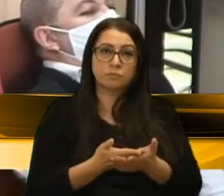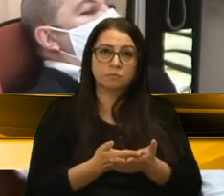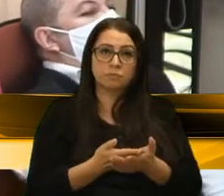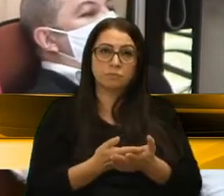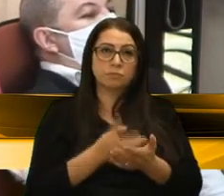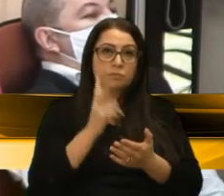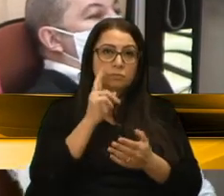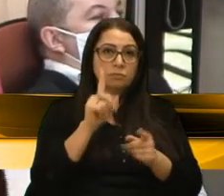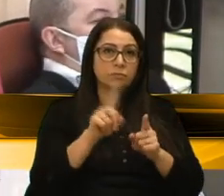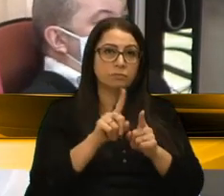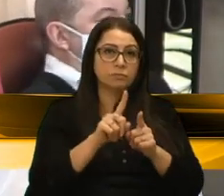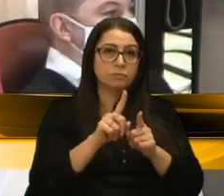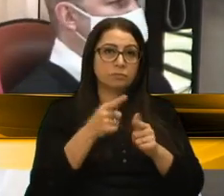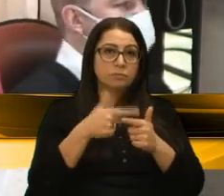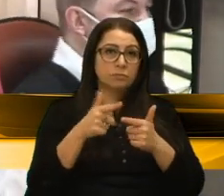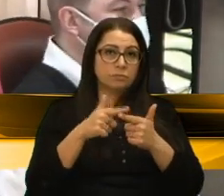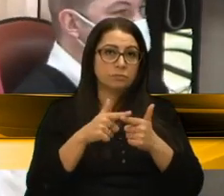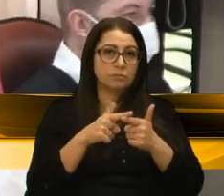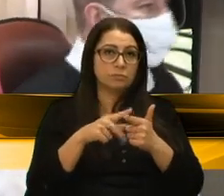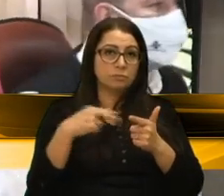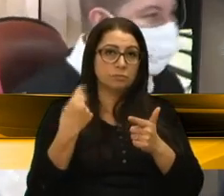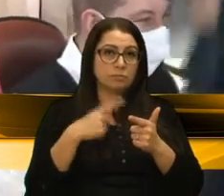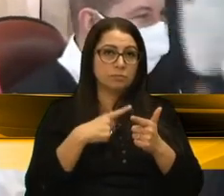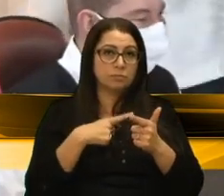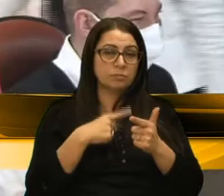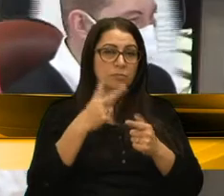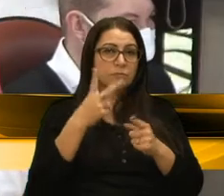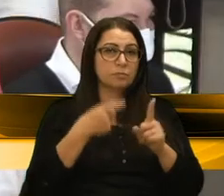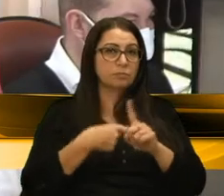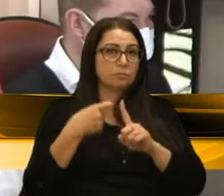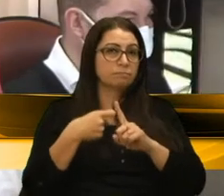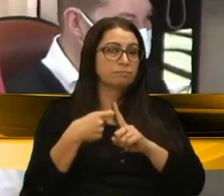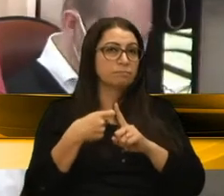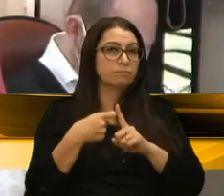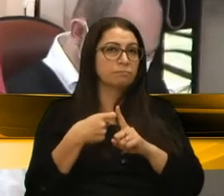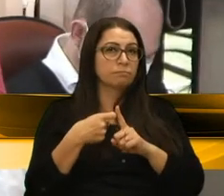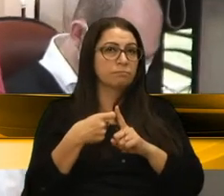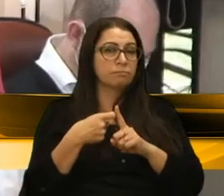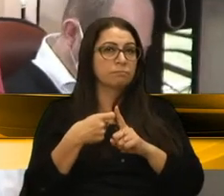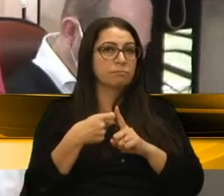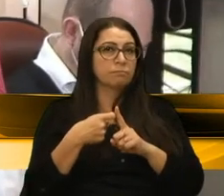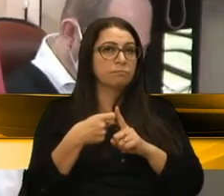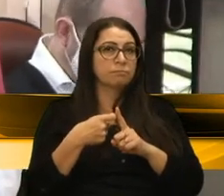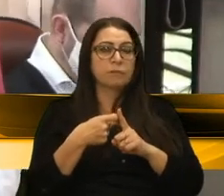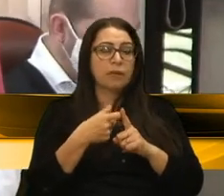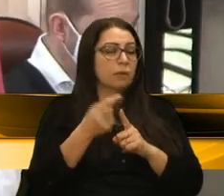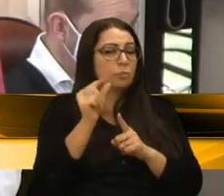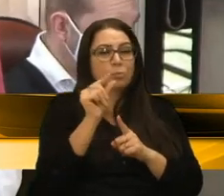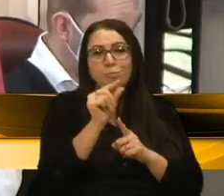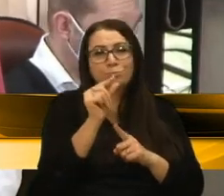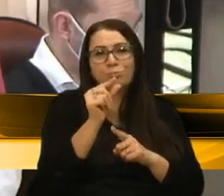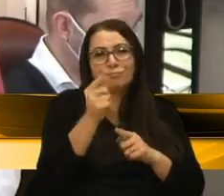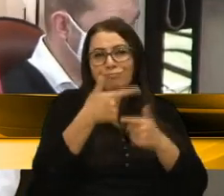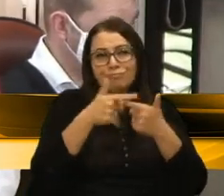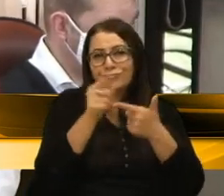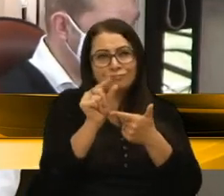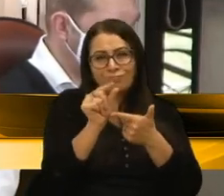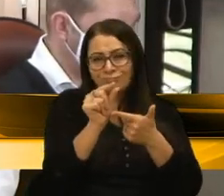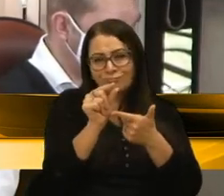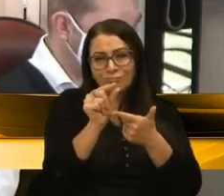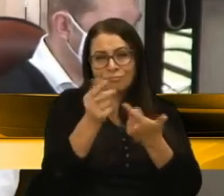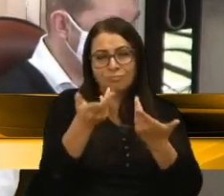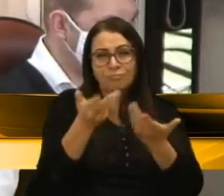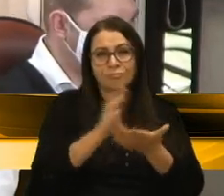Considerando esse déficit que a gente tem, dois meses é um grão de areia, é